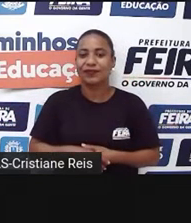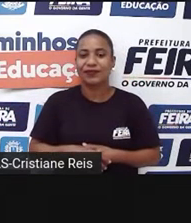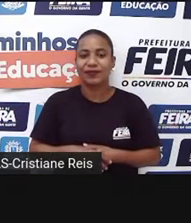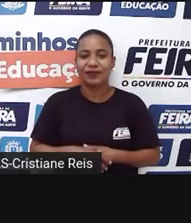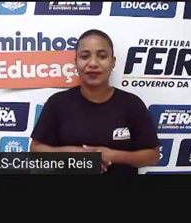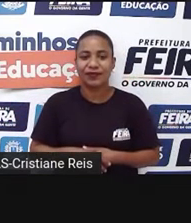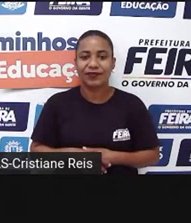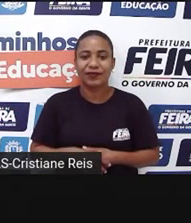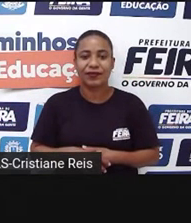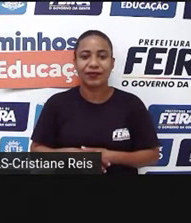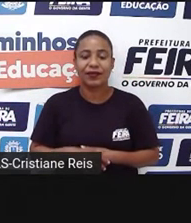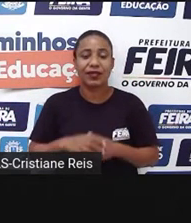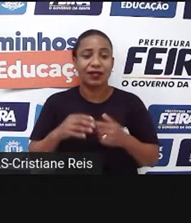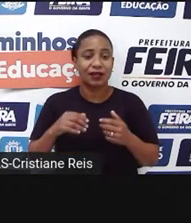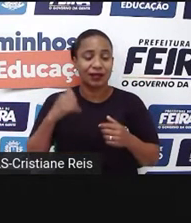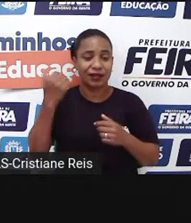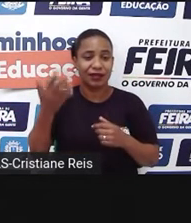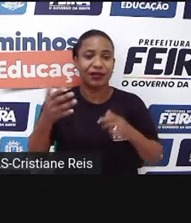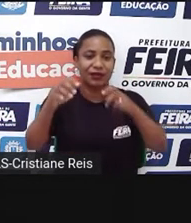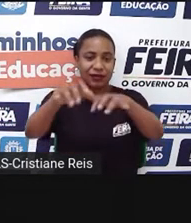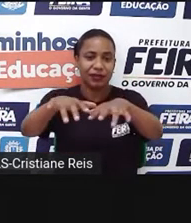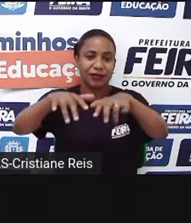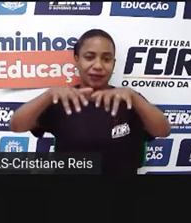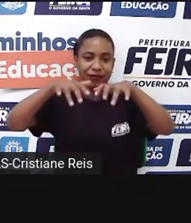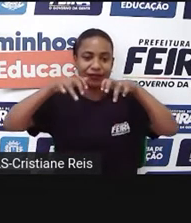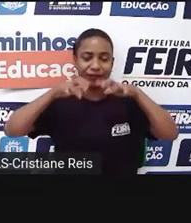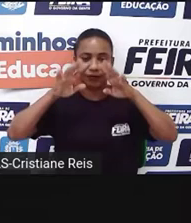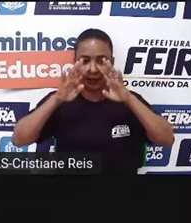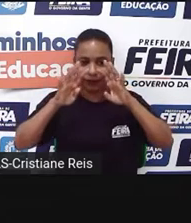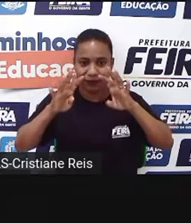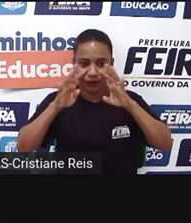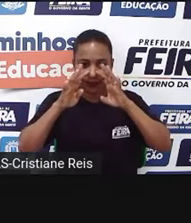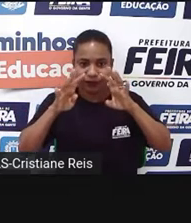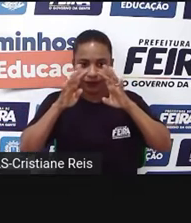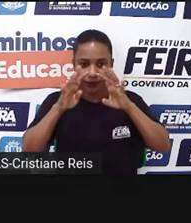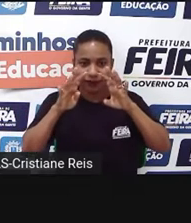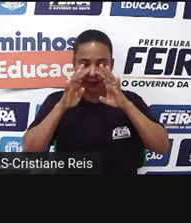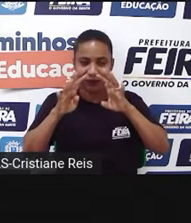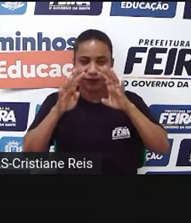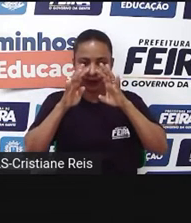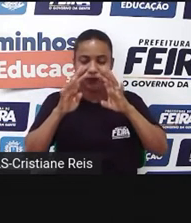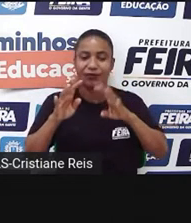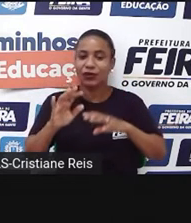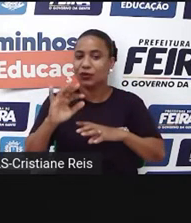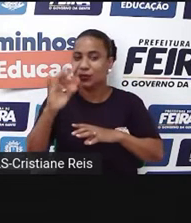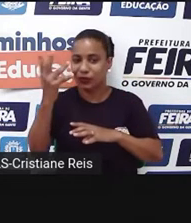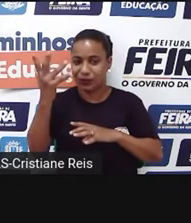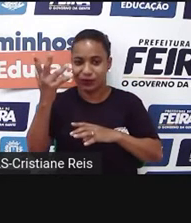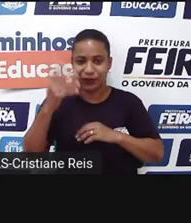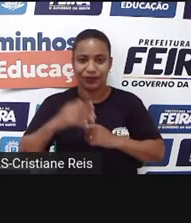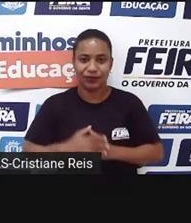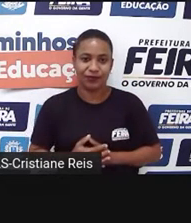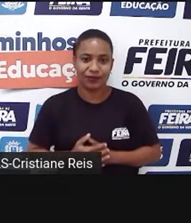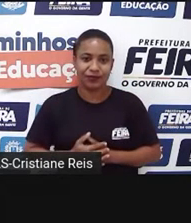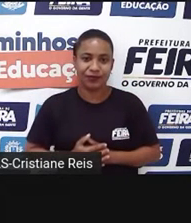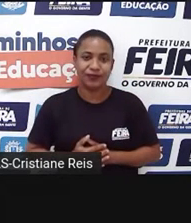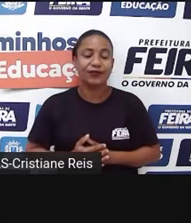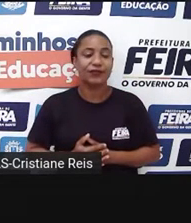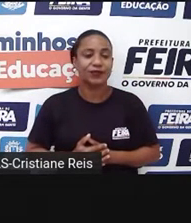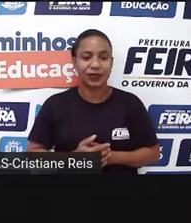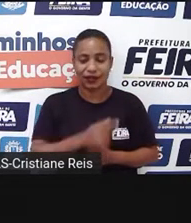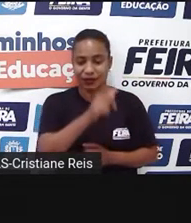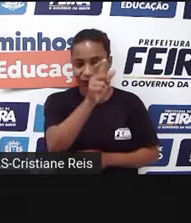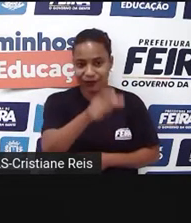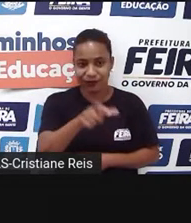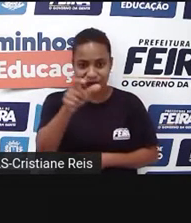E a plateia está lá do outro lado assistindo ao vivo e a cores tudo o que está acontecendo. Os personagens